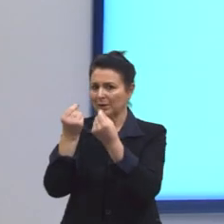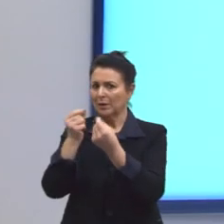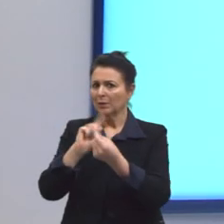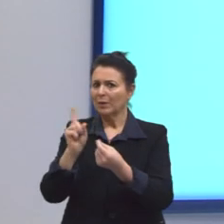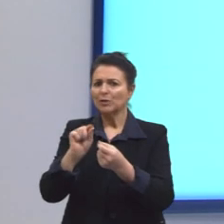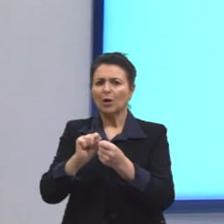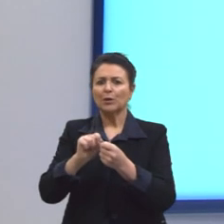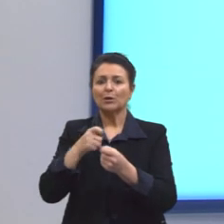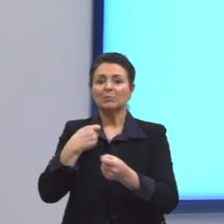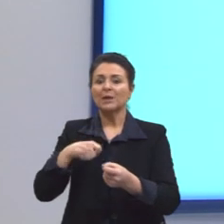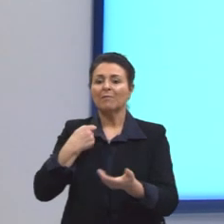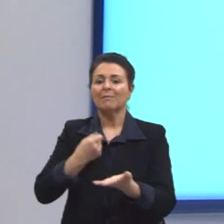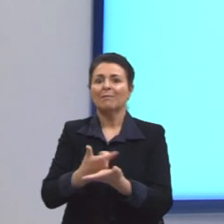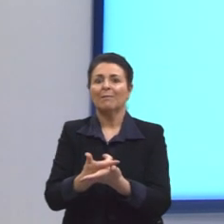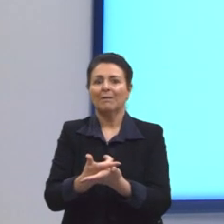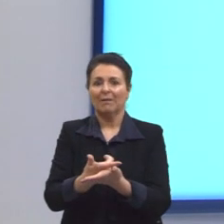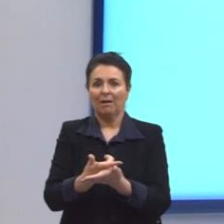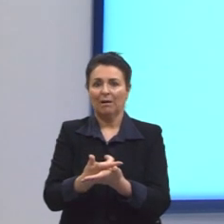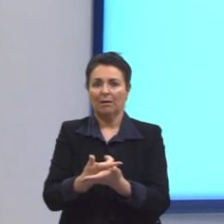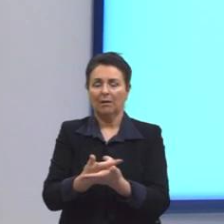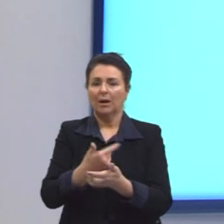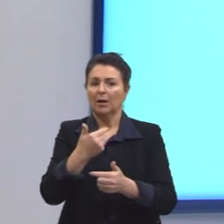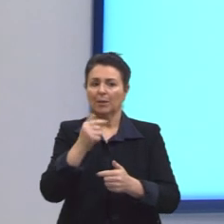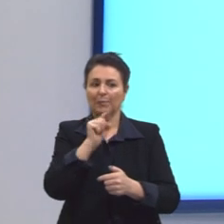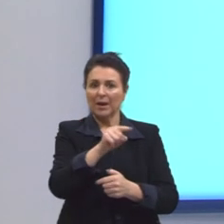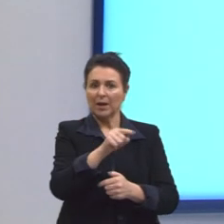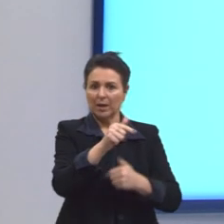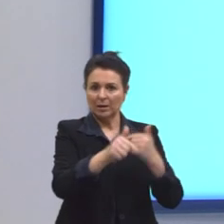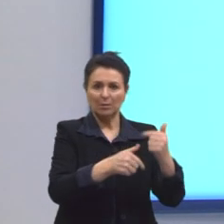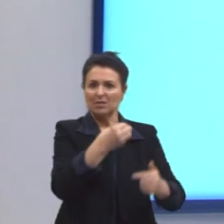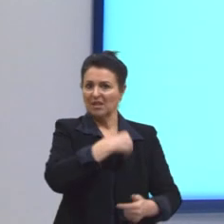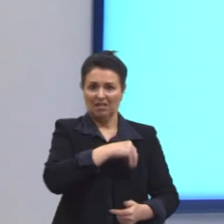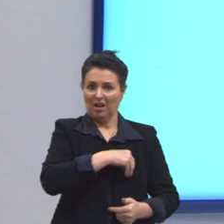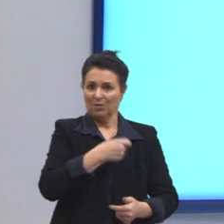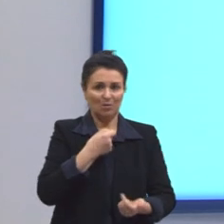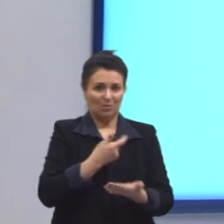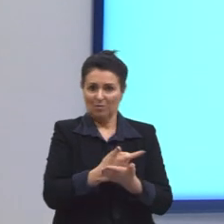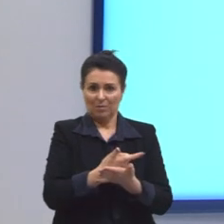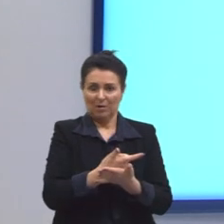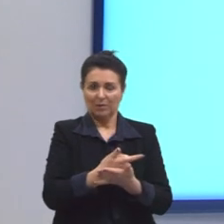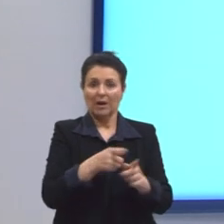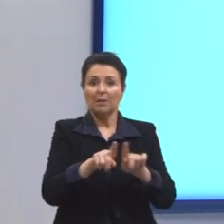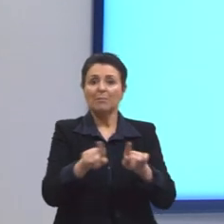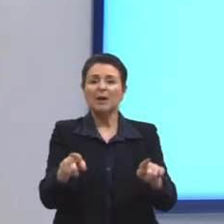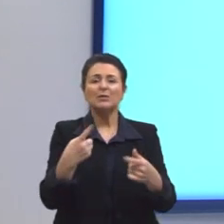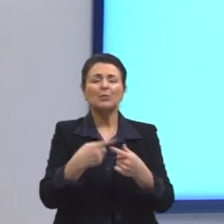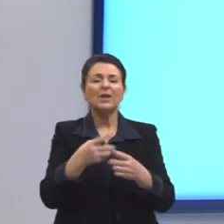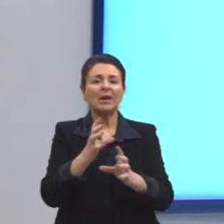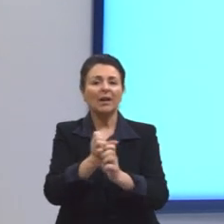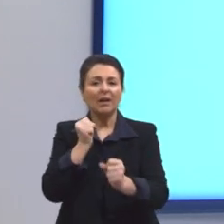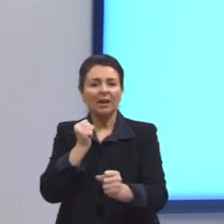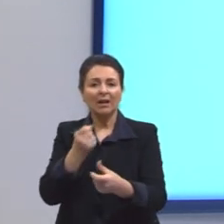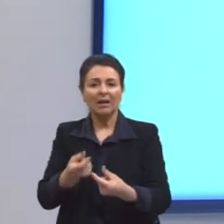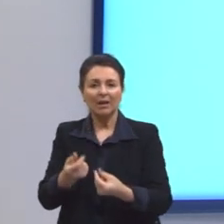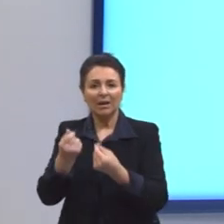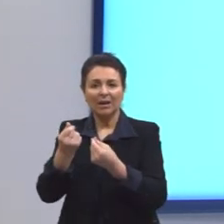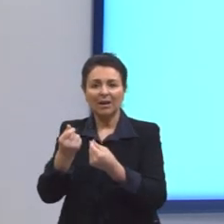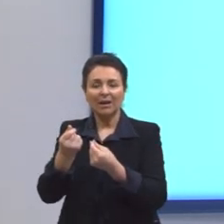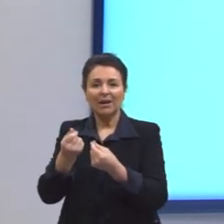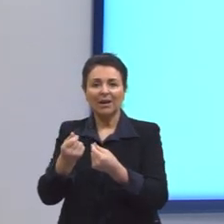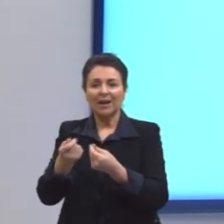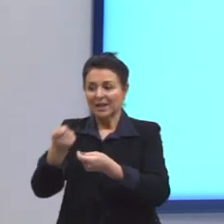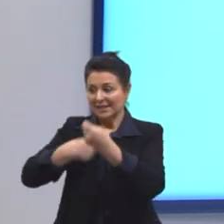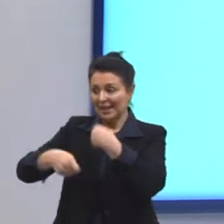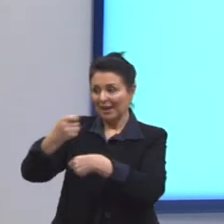não precisavam pagar para o seu trabalhador, para aquilo que ele produzia, mas era lucrativo esse tráfico. Trazer eles da